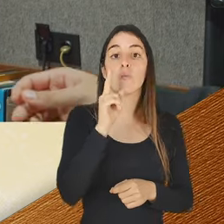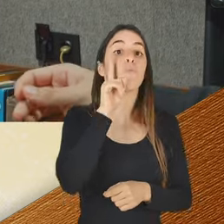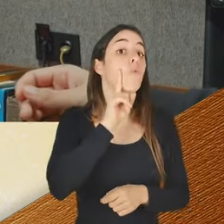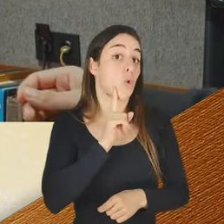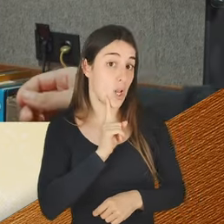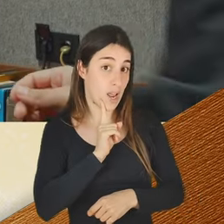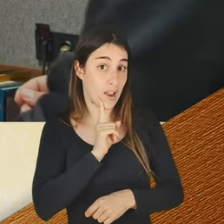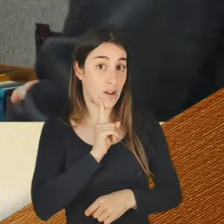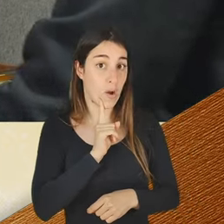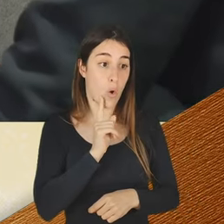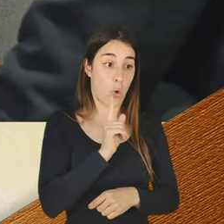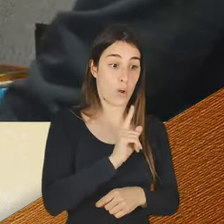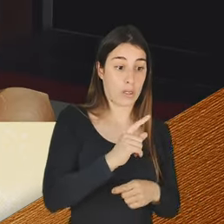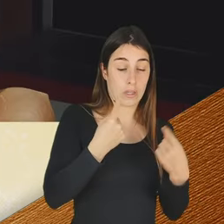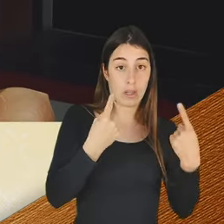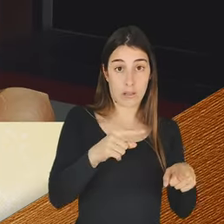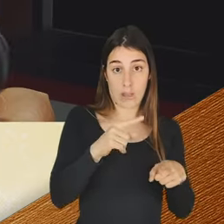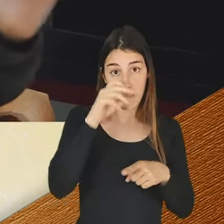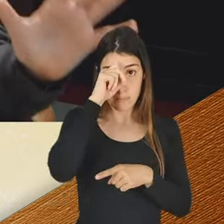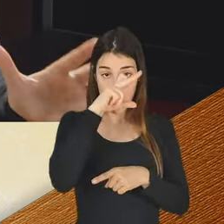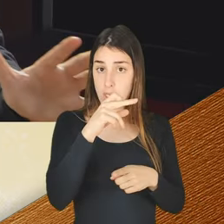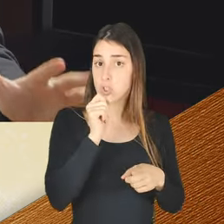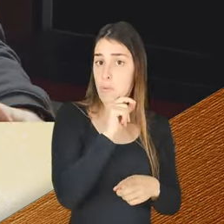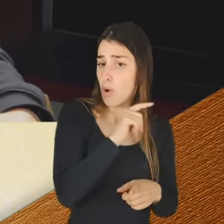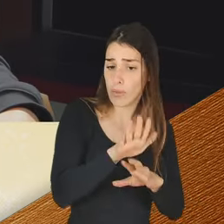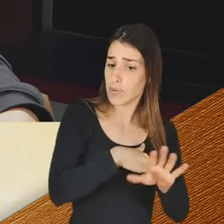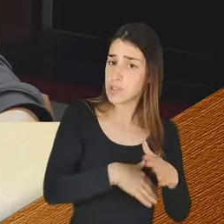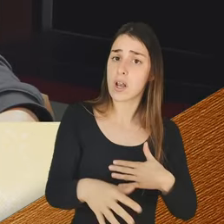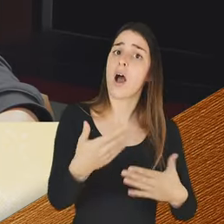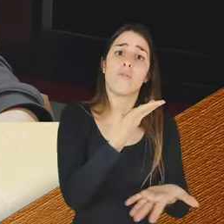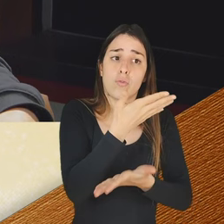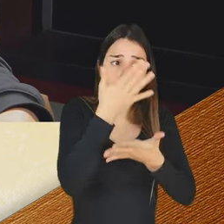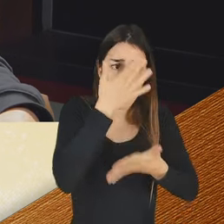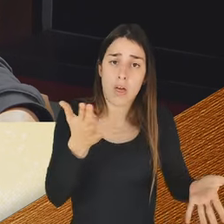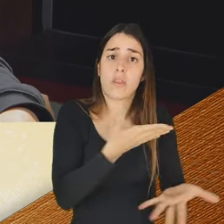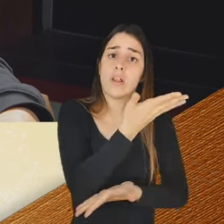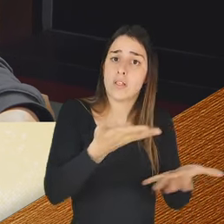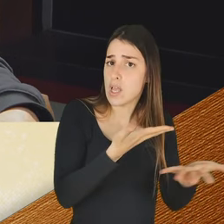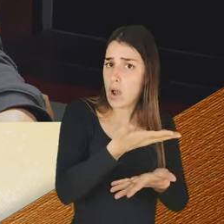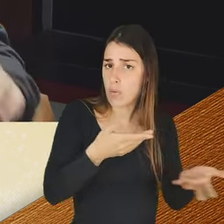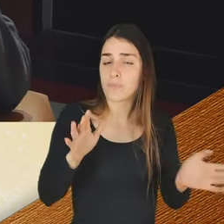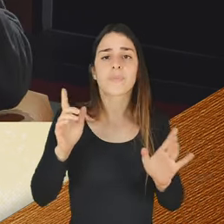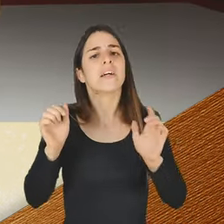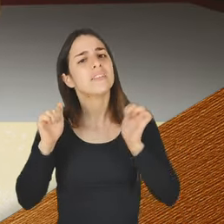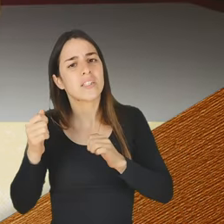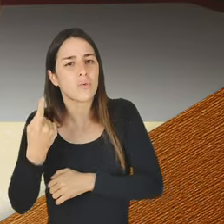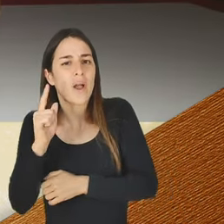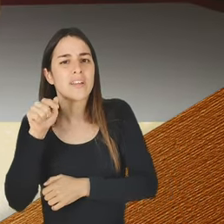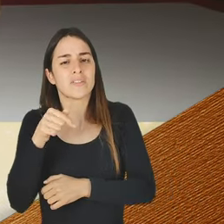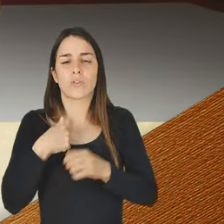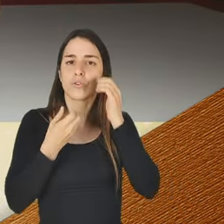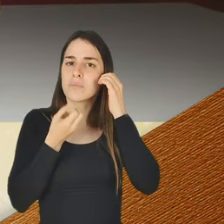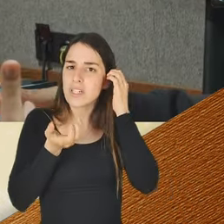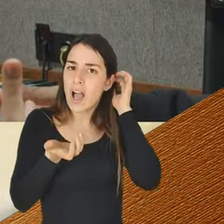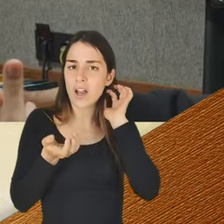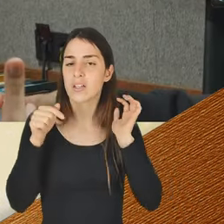certeza sabes, é perfeitamente capaz de consumar uma relação com uma outra pessoa qualquer. Não é isso que eu estou a tentar explicar aqui, Vitor. Isto não era suposto